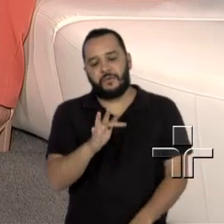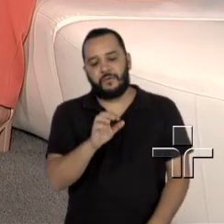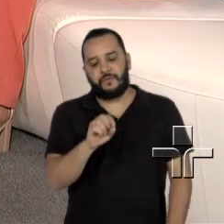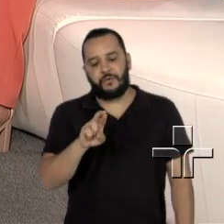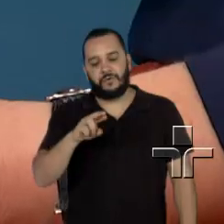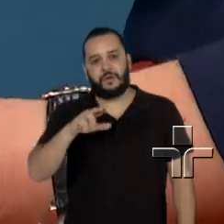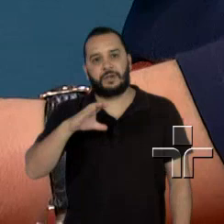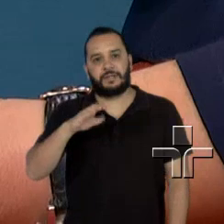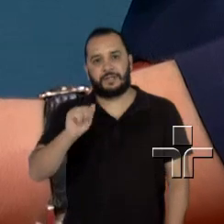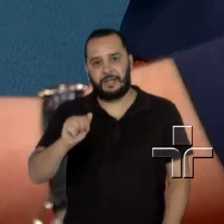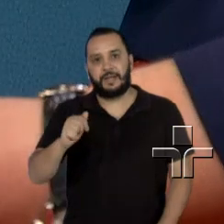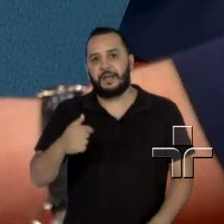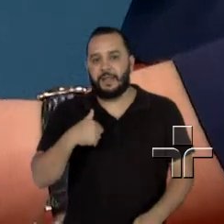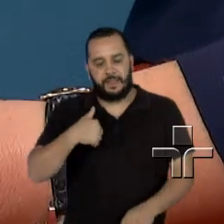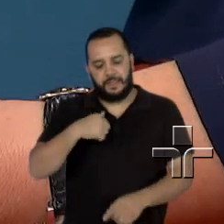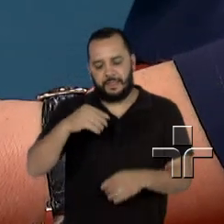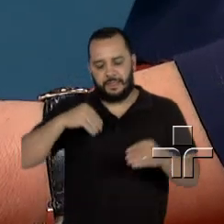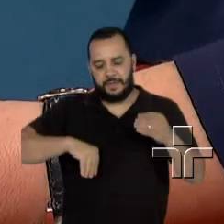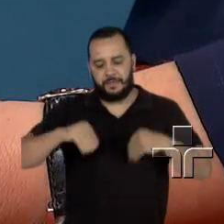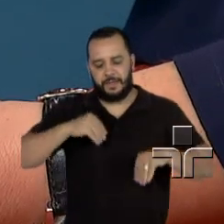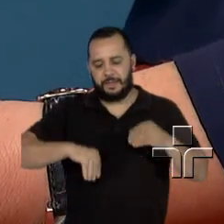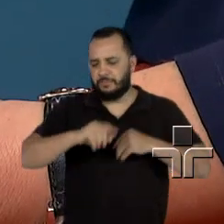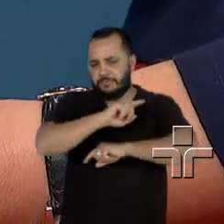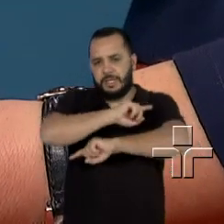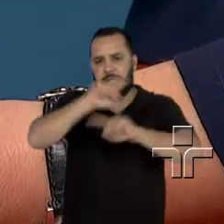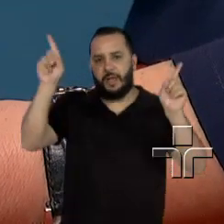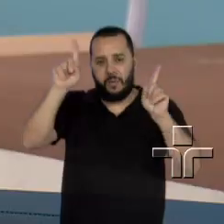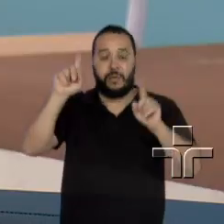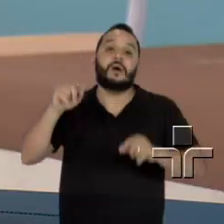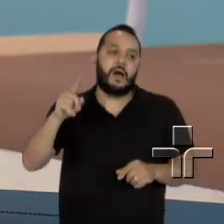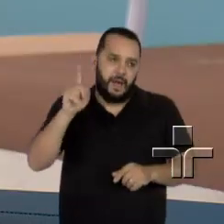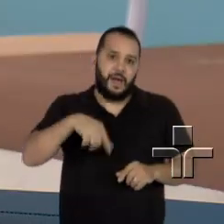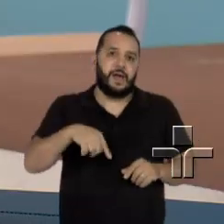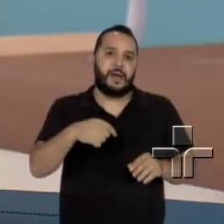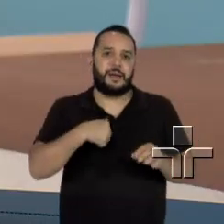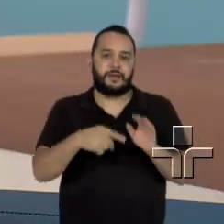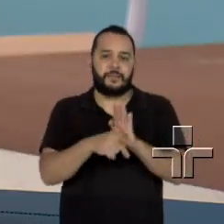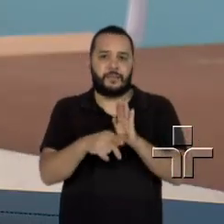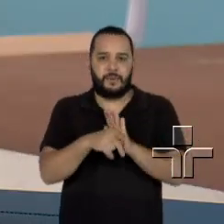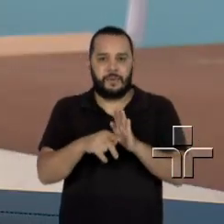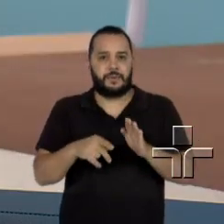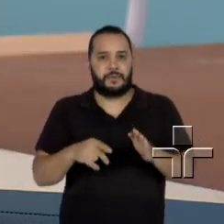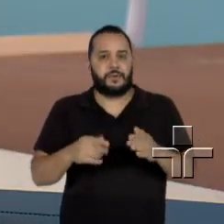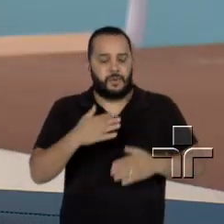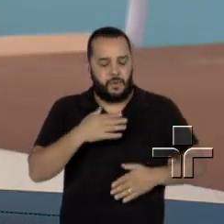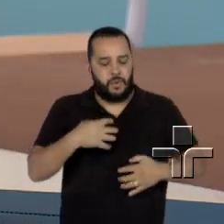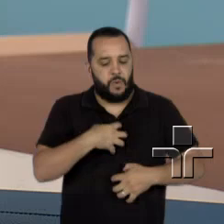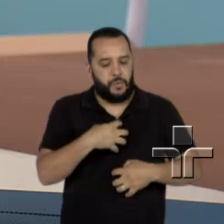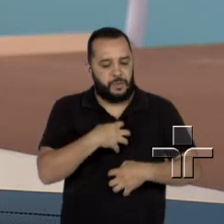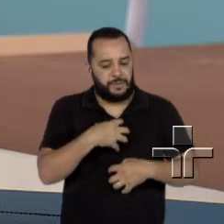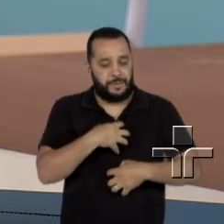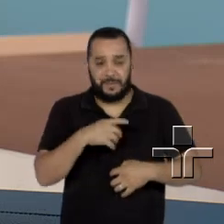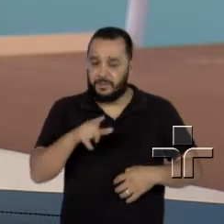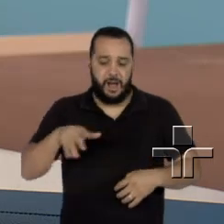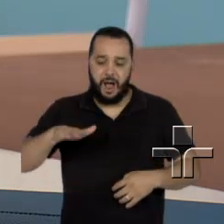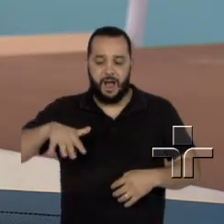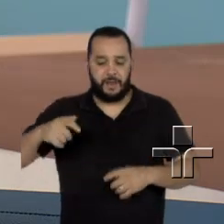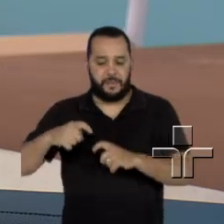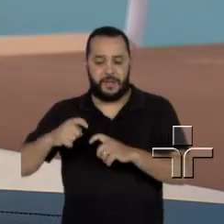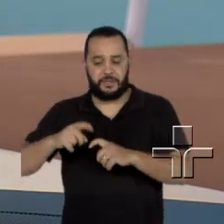à Depressão. É um livro de cabeceira. Não trabalha a parte médica, trabalha a parte de comportamento e